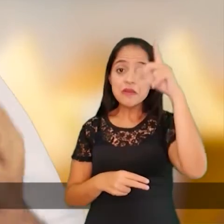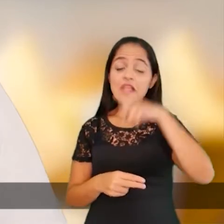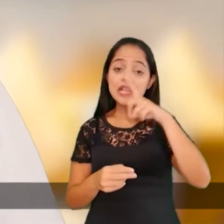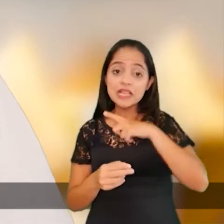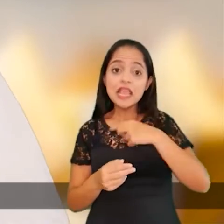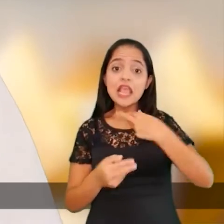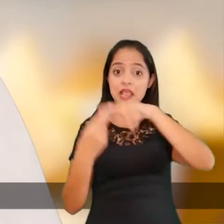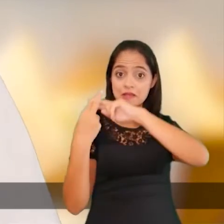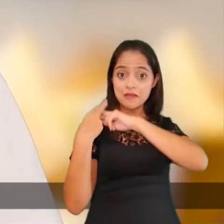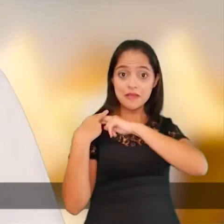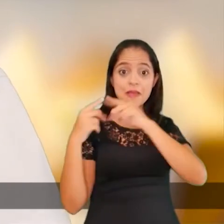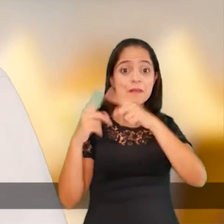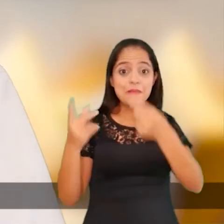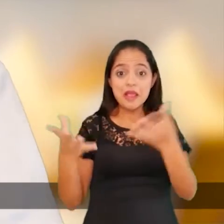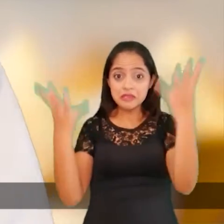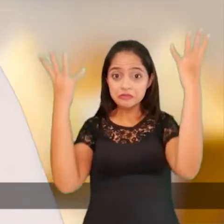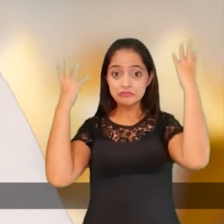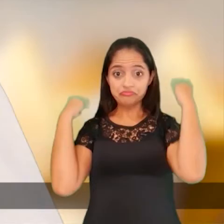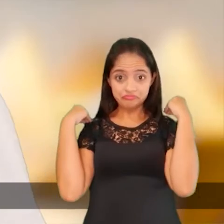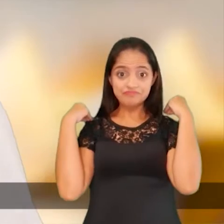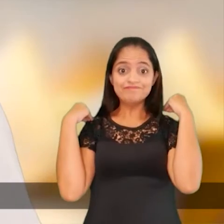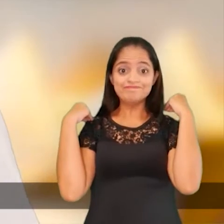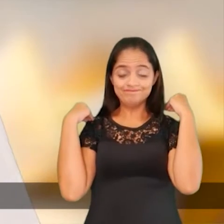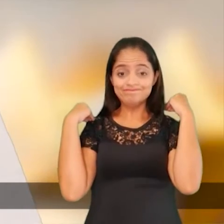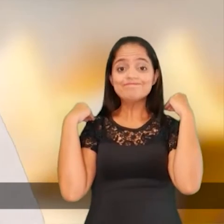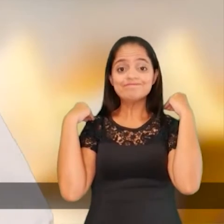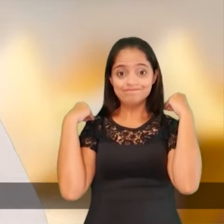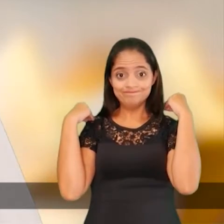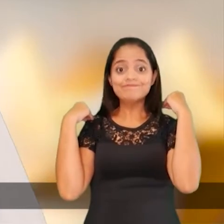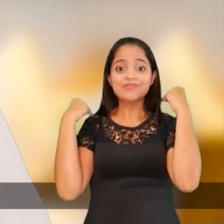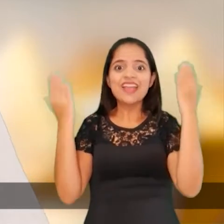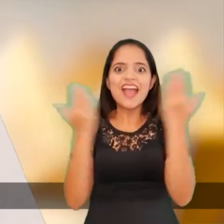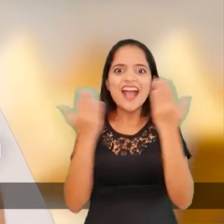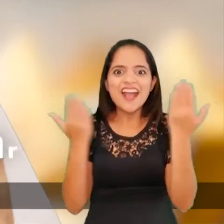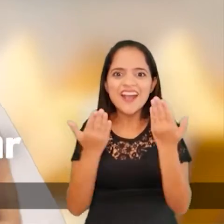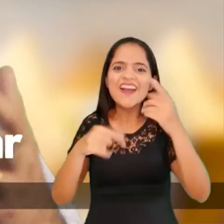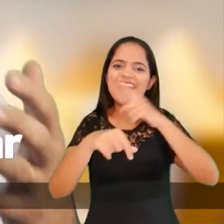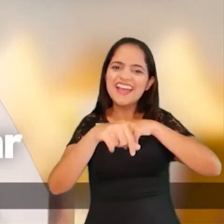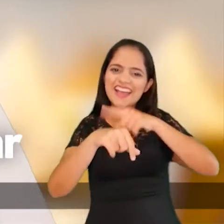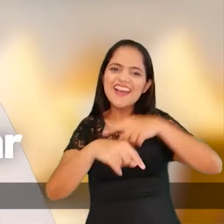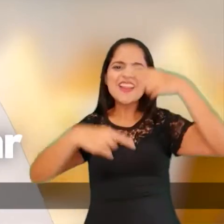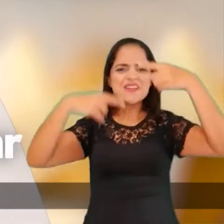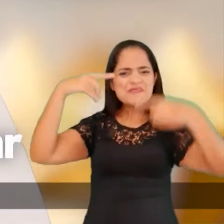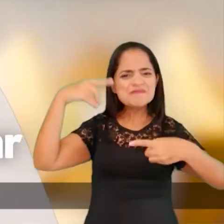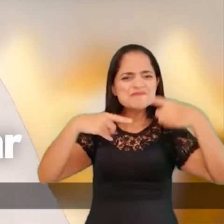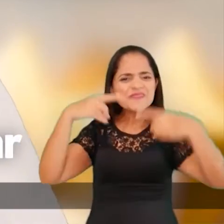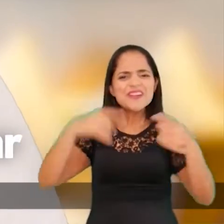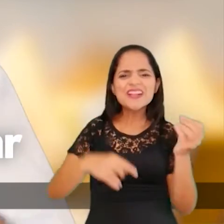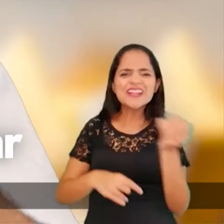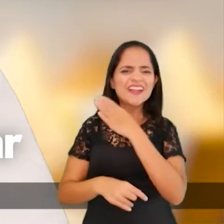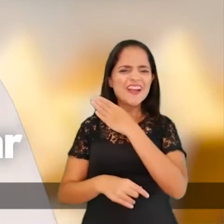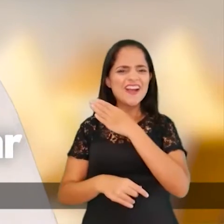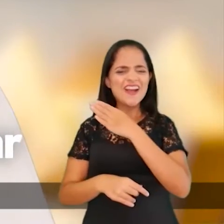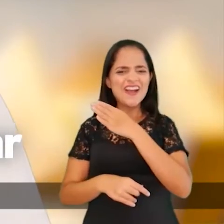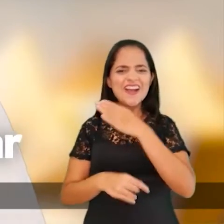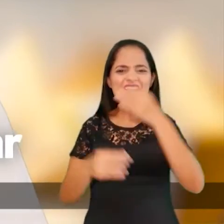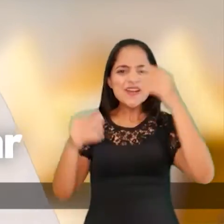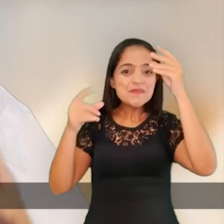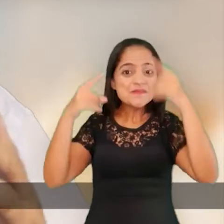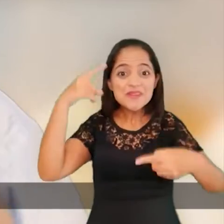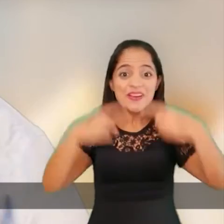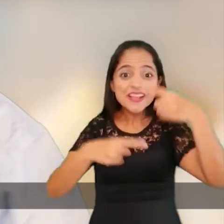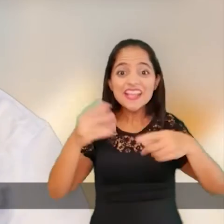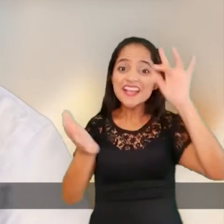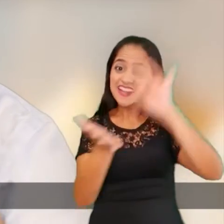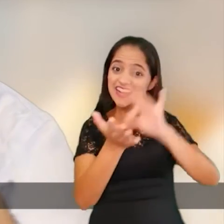fazer o bem pela cidade, mas viraram as costas. É hora do novo jeito de governar. Chega da velha política.